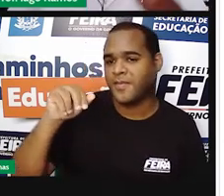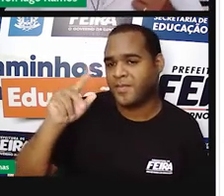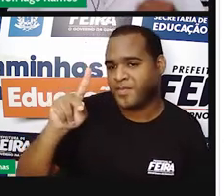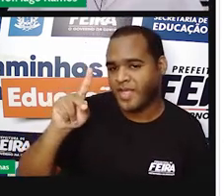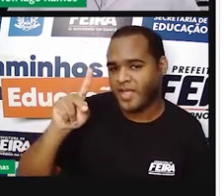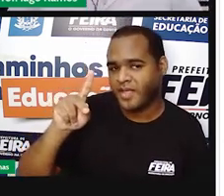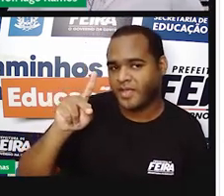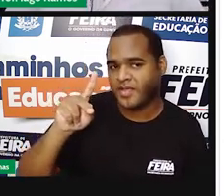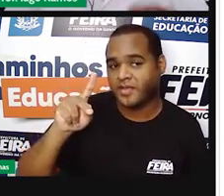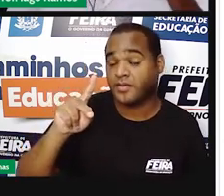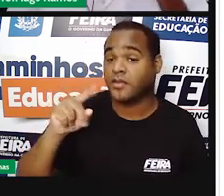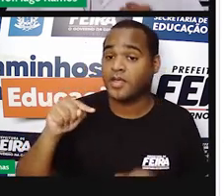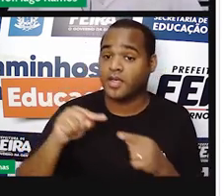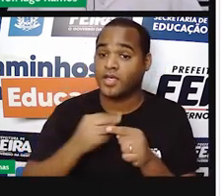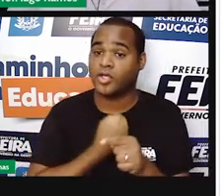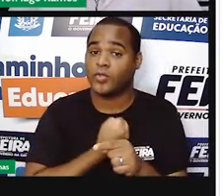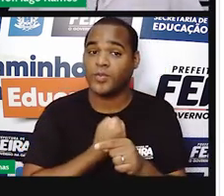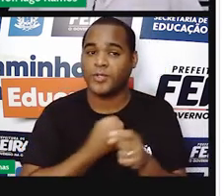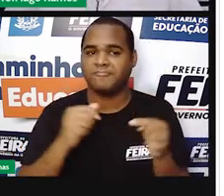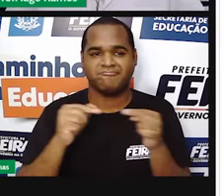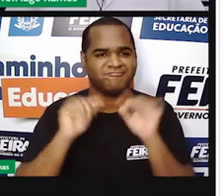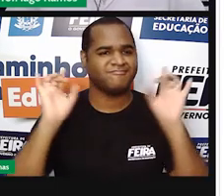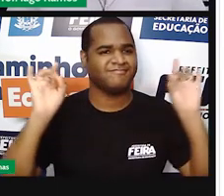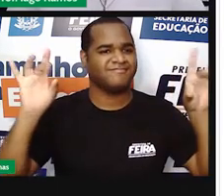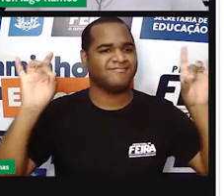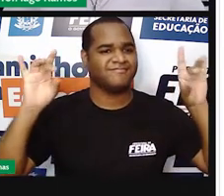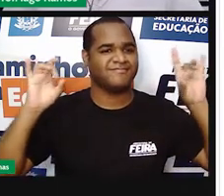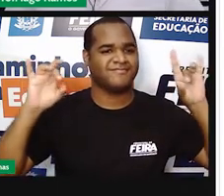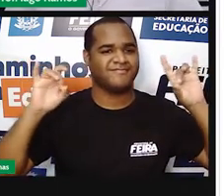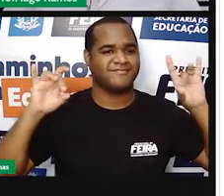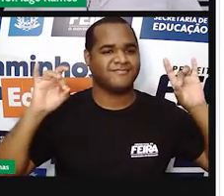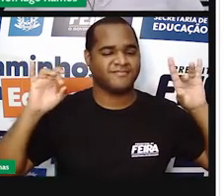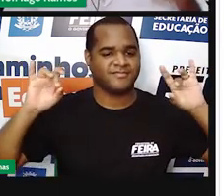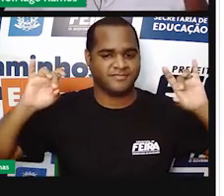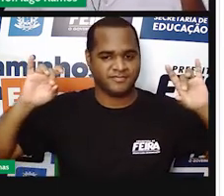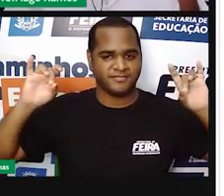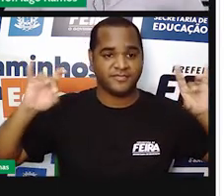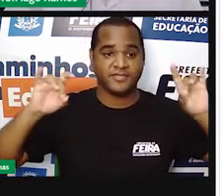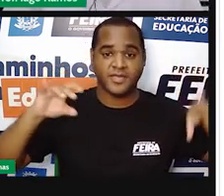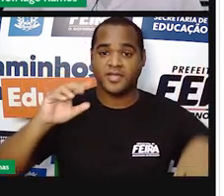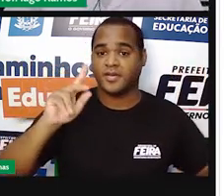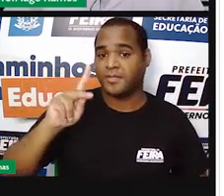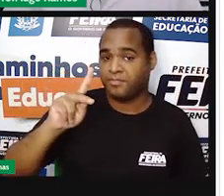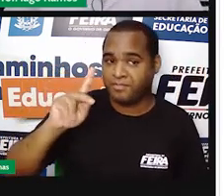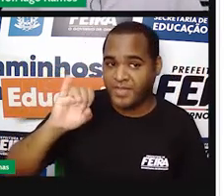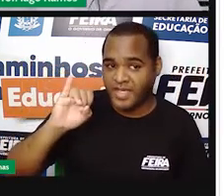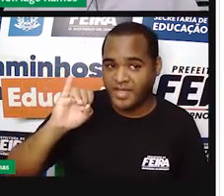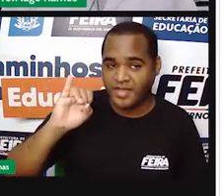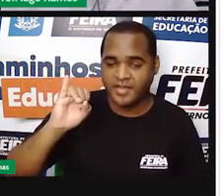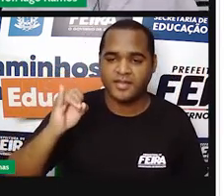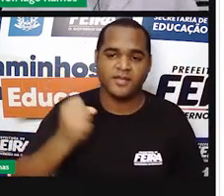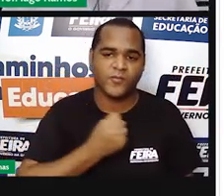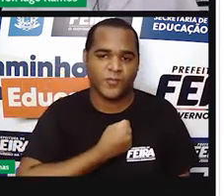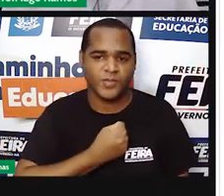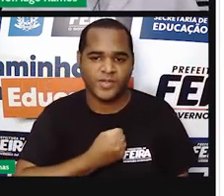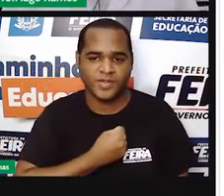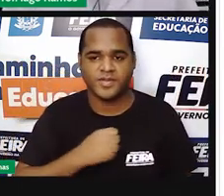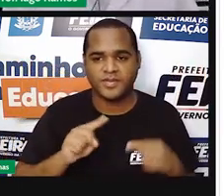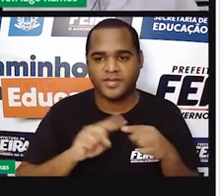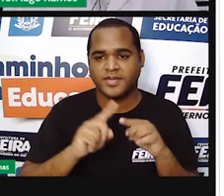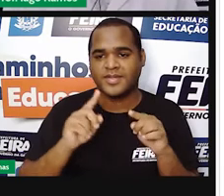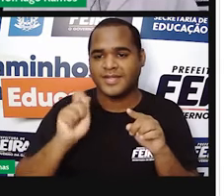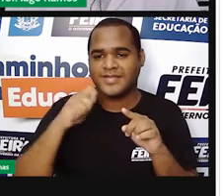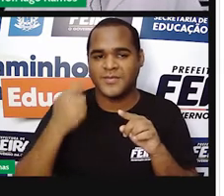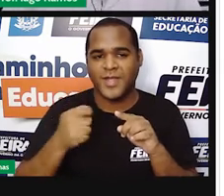número ele é fantástico. Esse número chamado pi ele é representado por esse